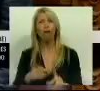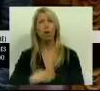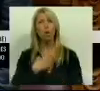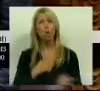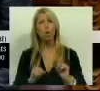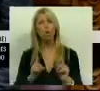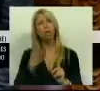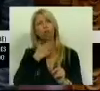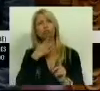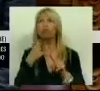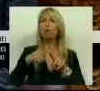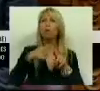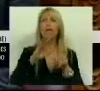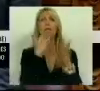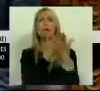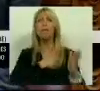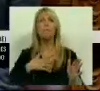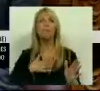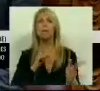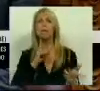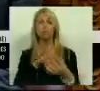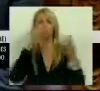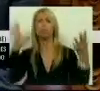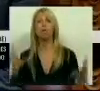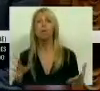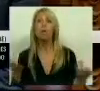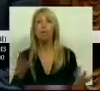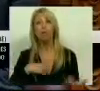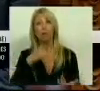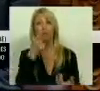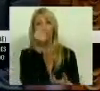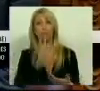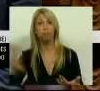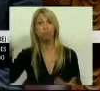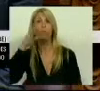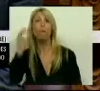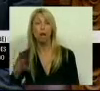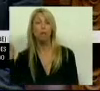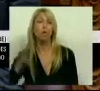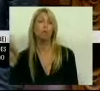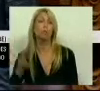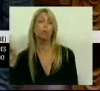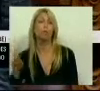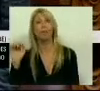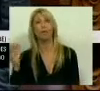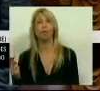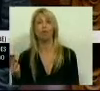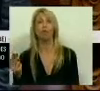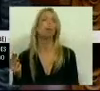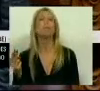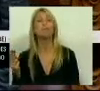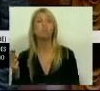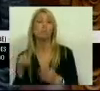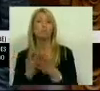no crédito concedido às empresas. Ou seja, o efeito desta recapitalização à banca de milhões e milhões de euros representou